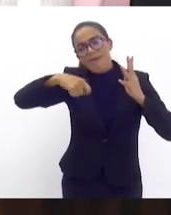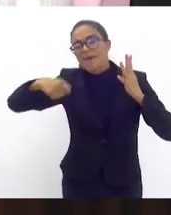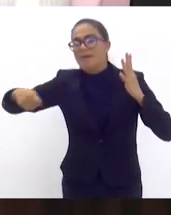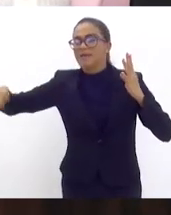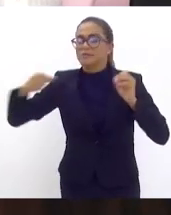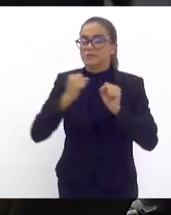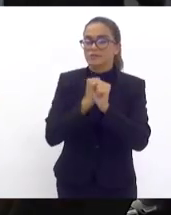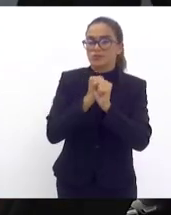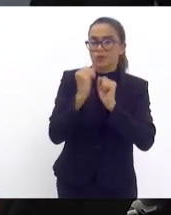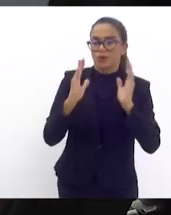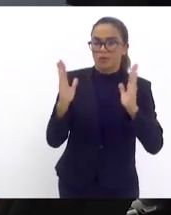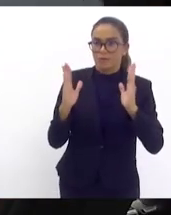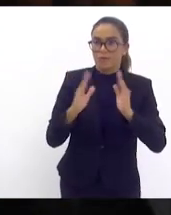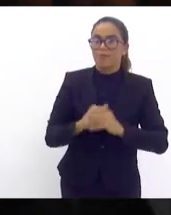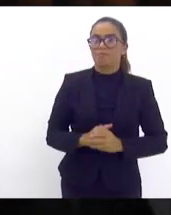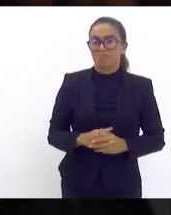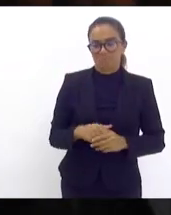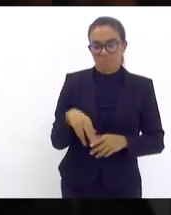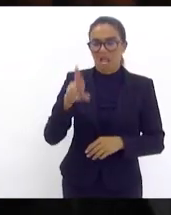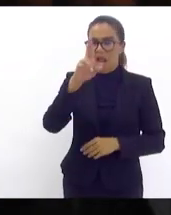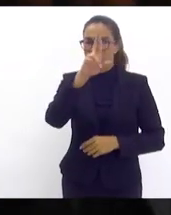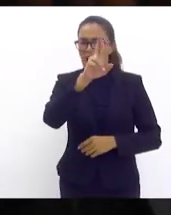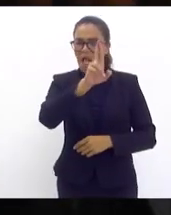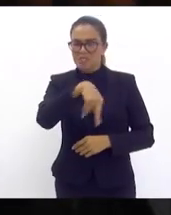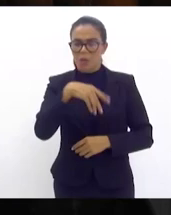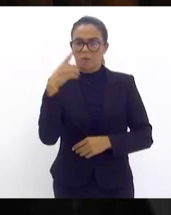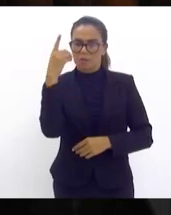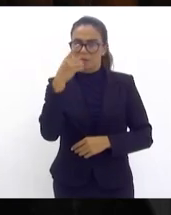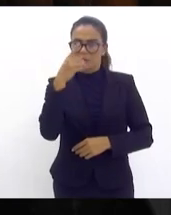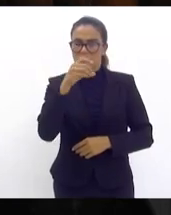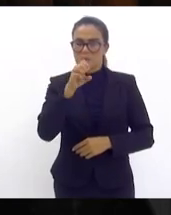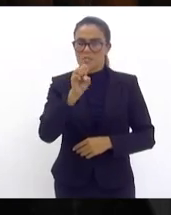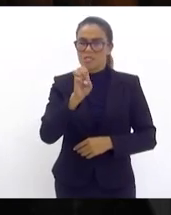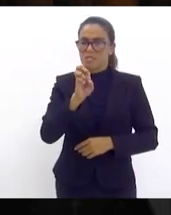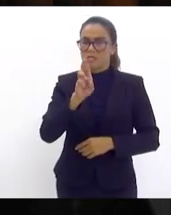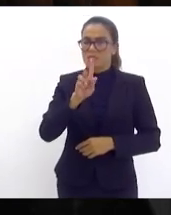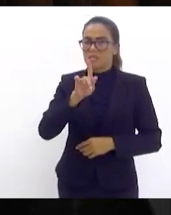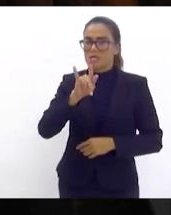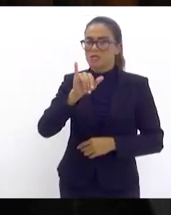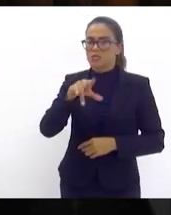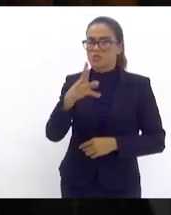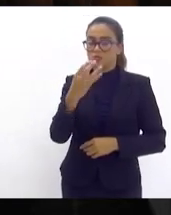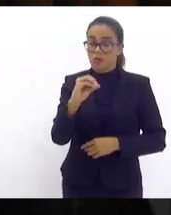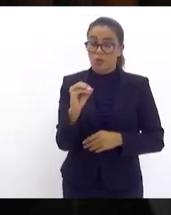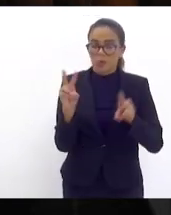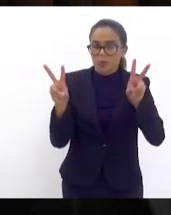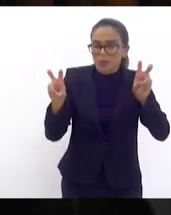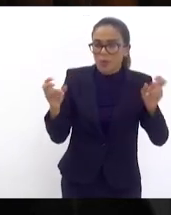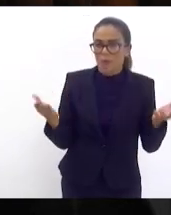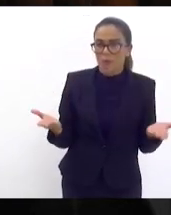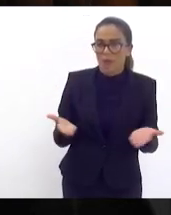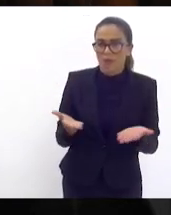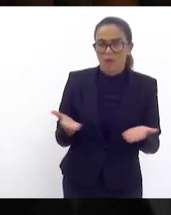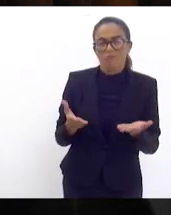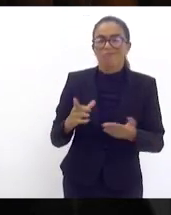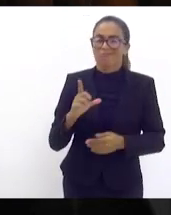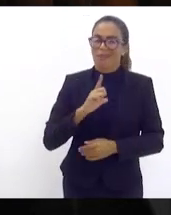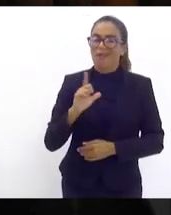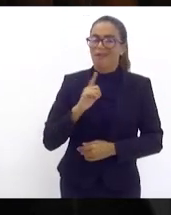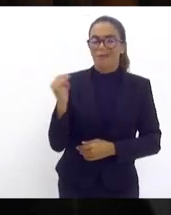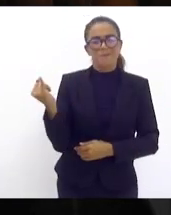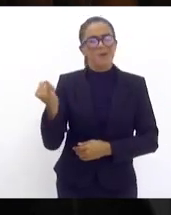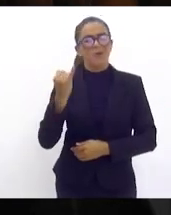obrigado vossa excelência tem toda razão deputado Serginho e o tema de hoje aqui tem essa importância